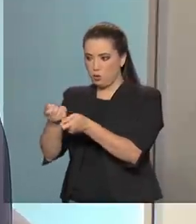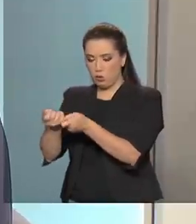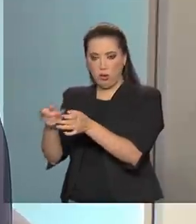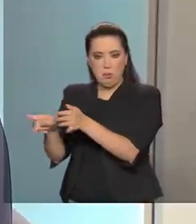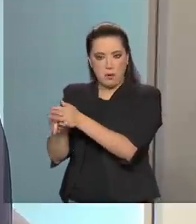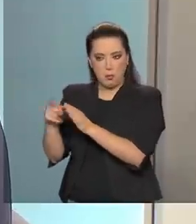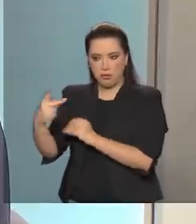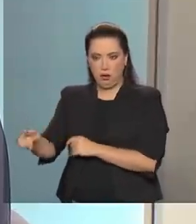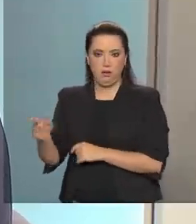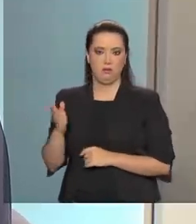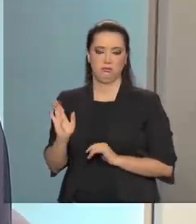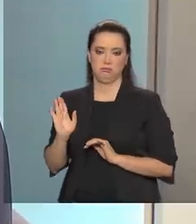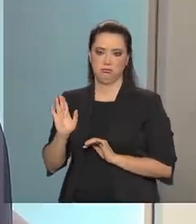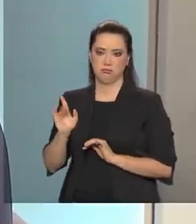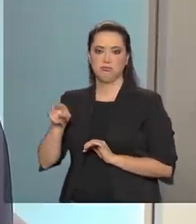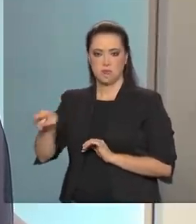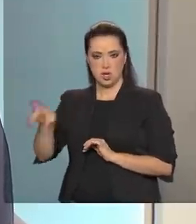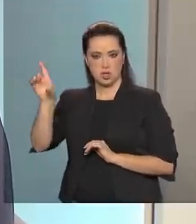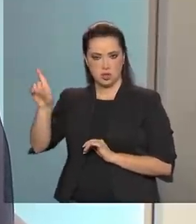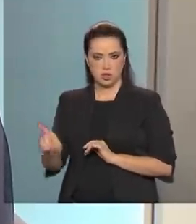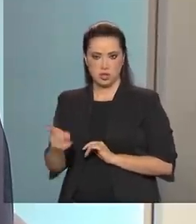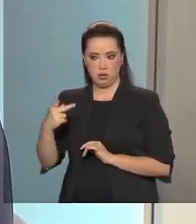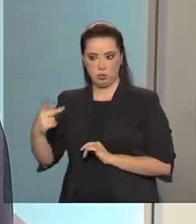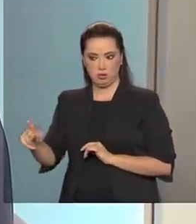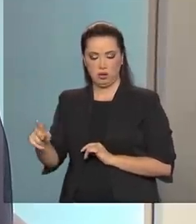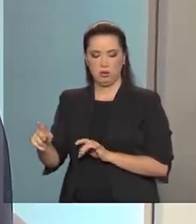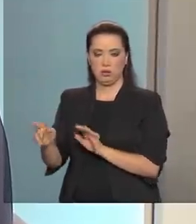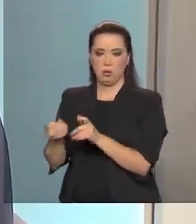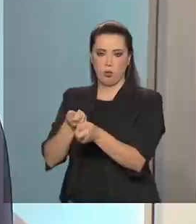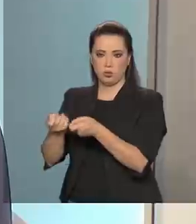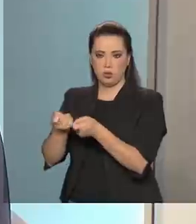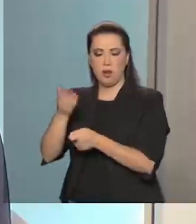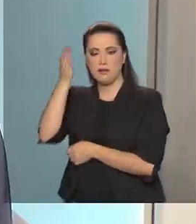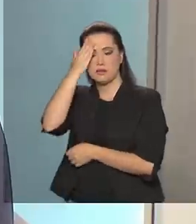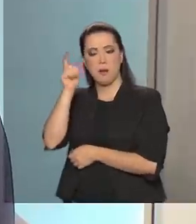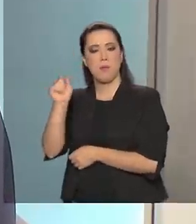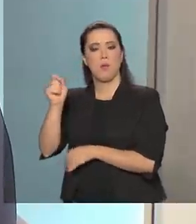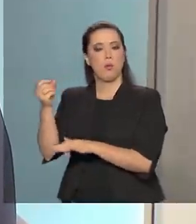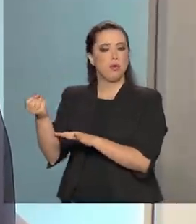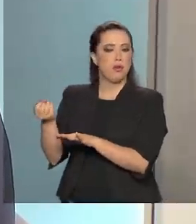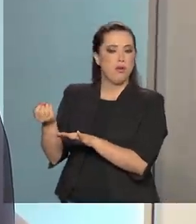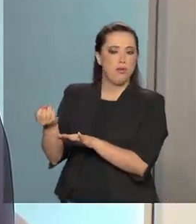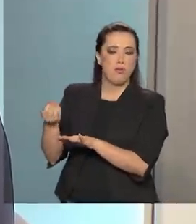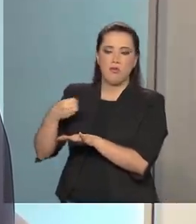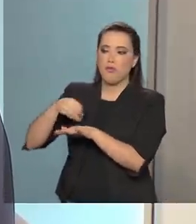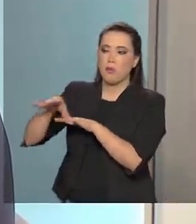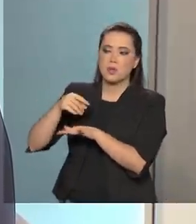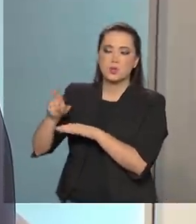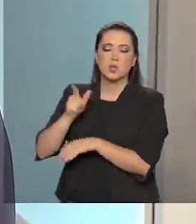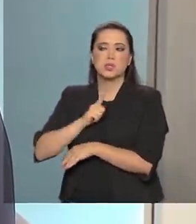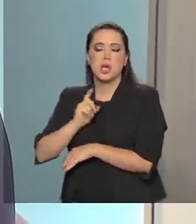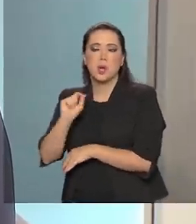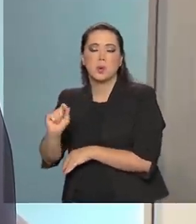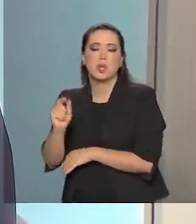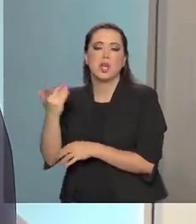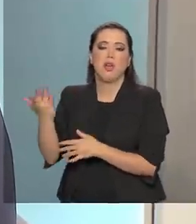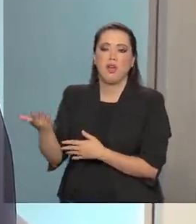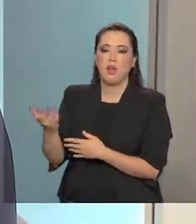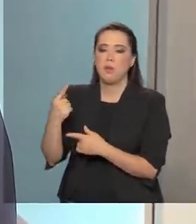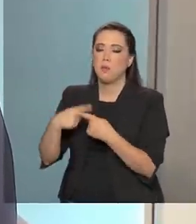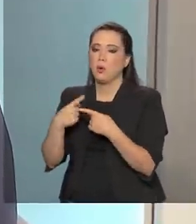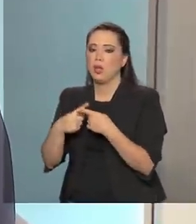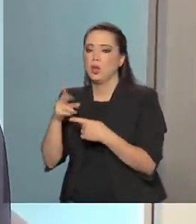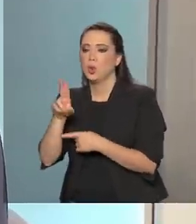este controle, eles têm direito a saber o que está ocorrendo, como que esses dados foram coletados,